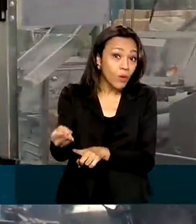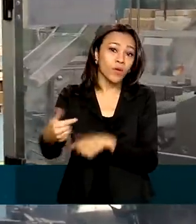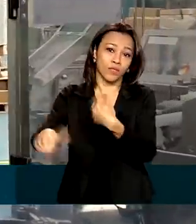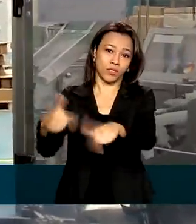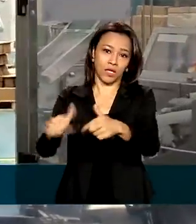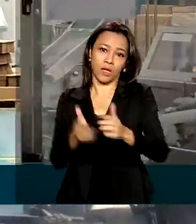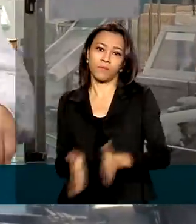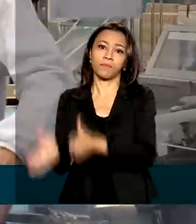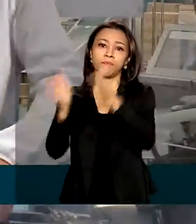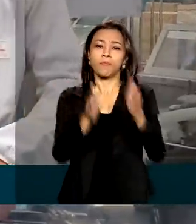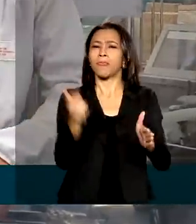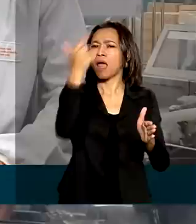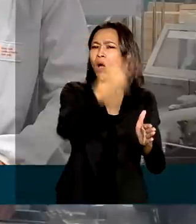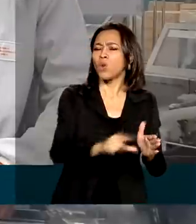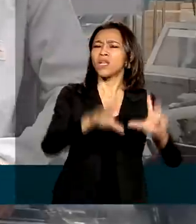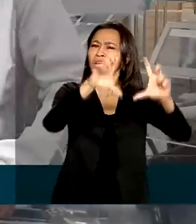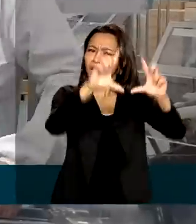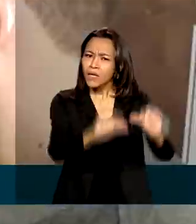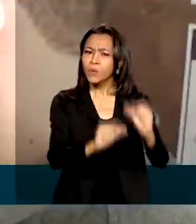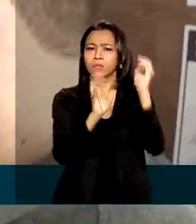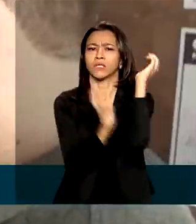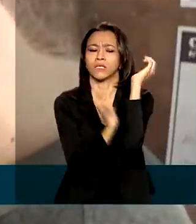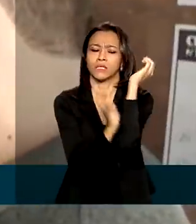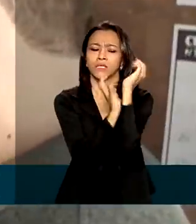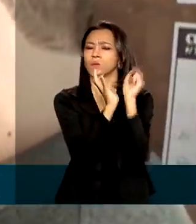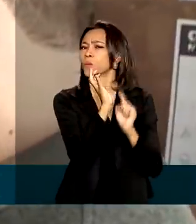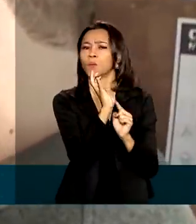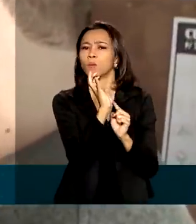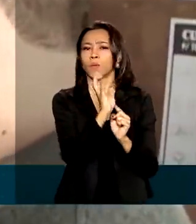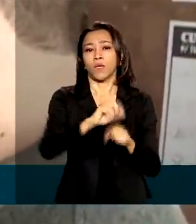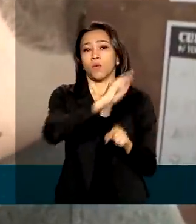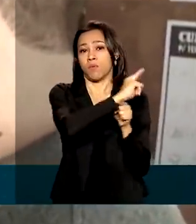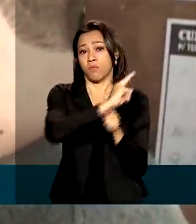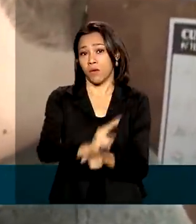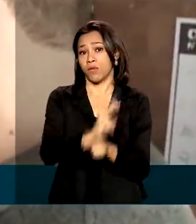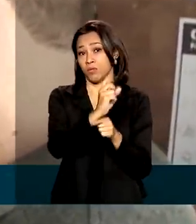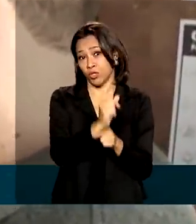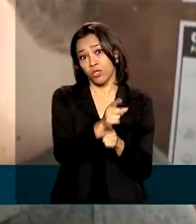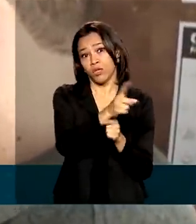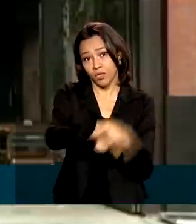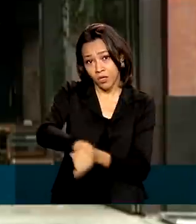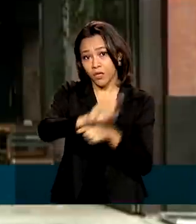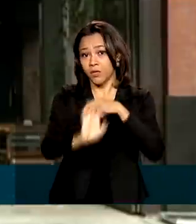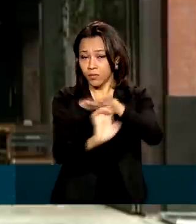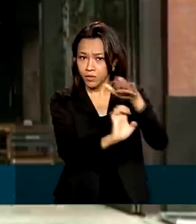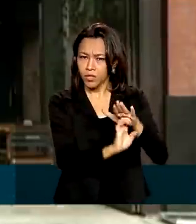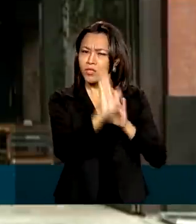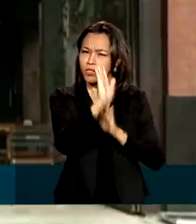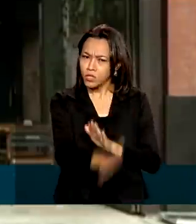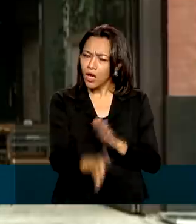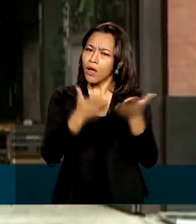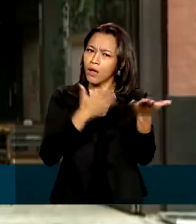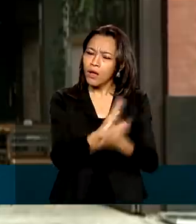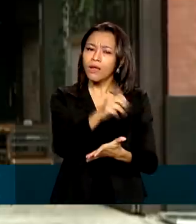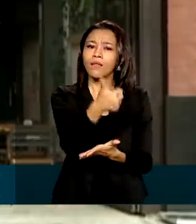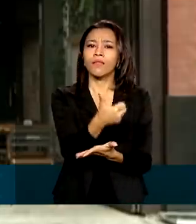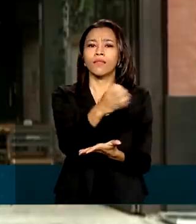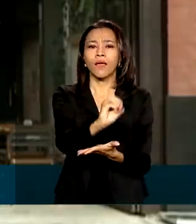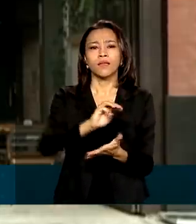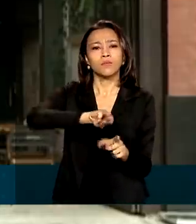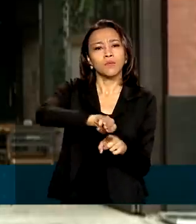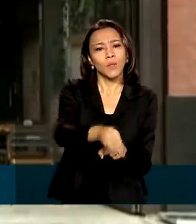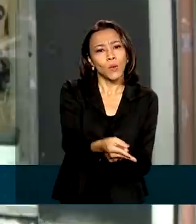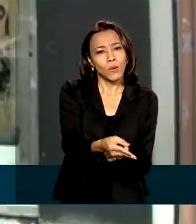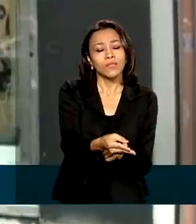desburocratiza o acesso ao crédito pelos empresários e já aprovou 10 bilhões em empréstimos para mais de